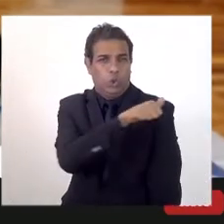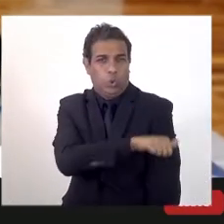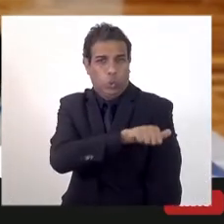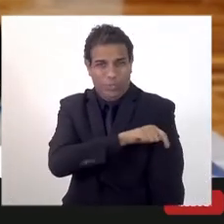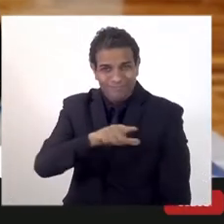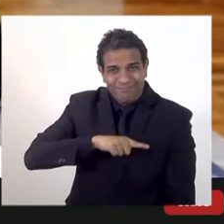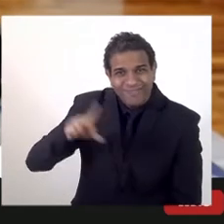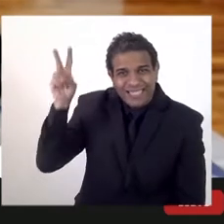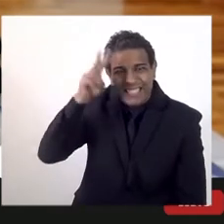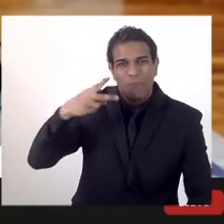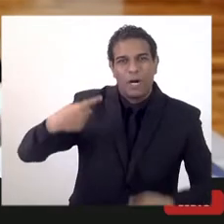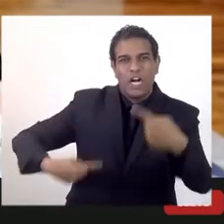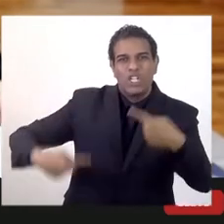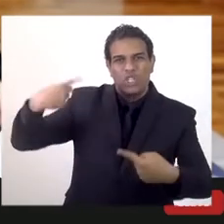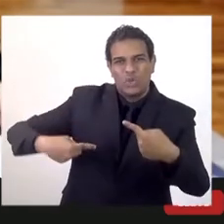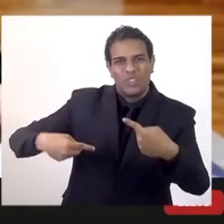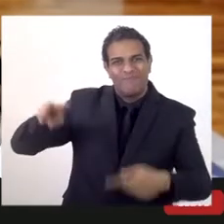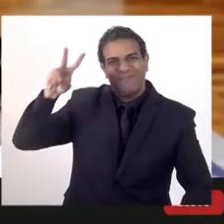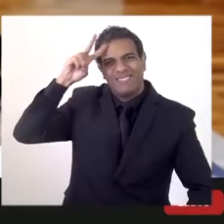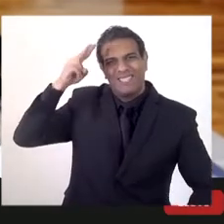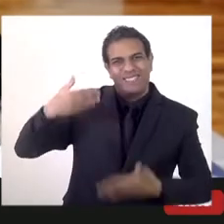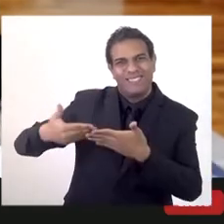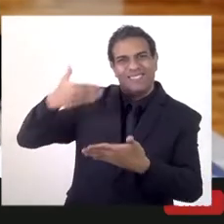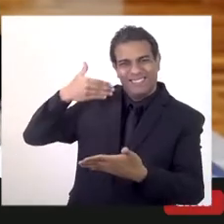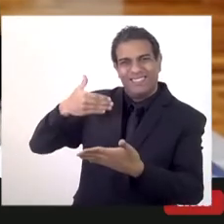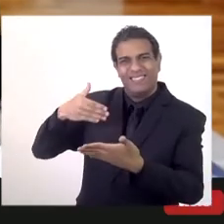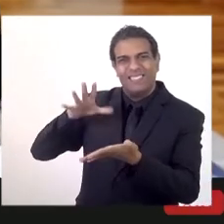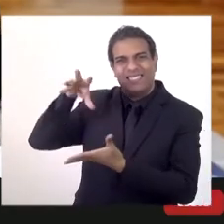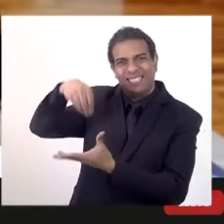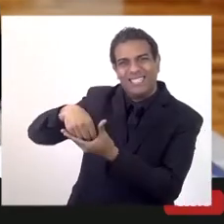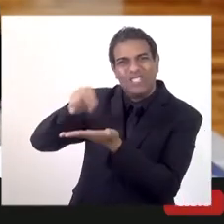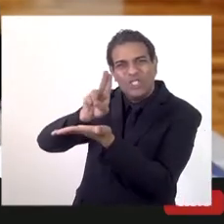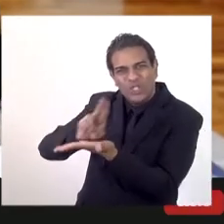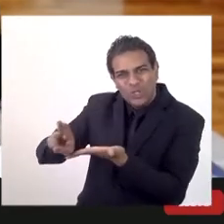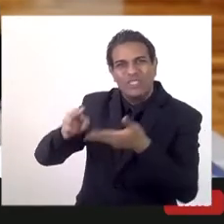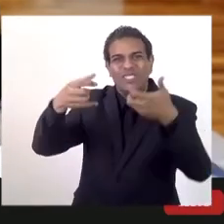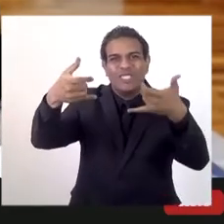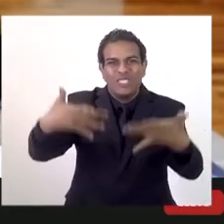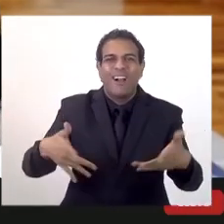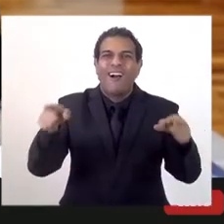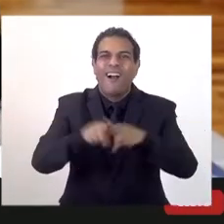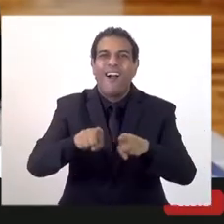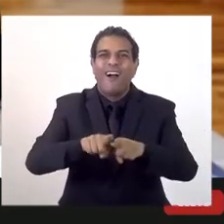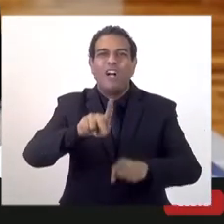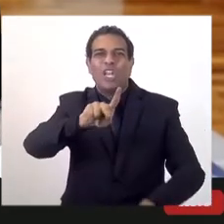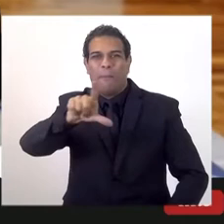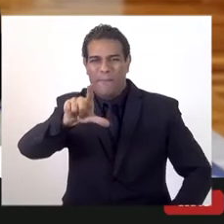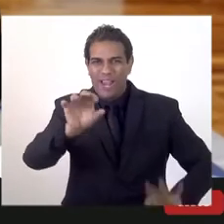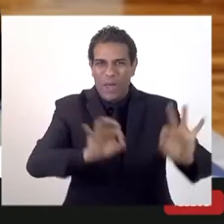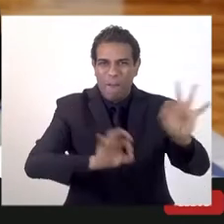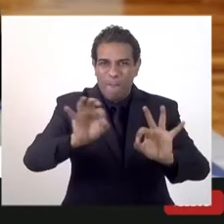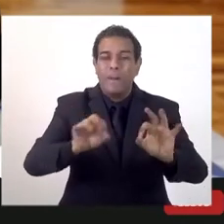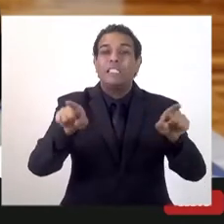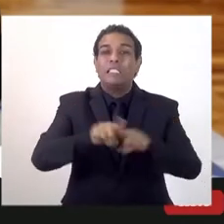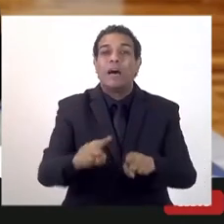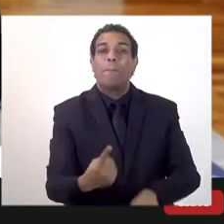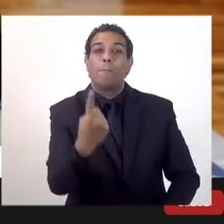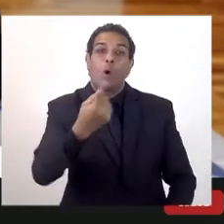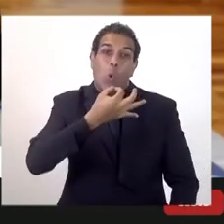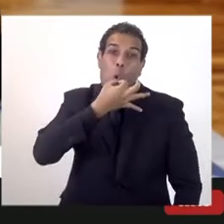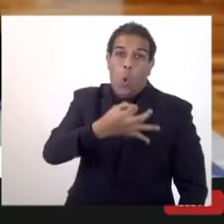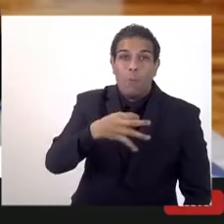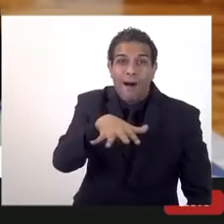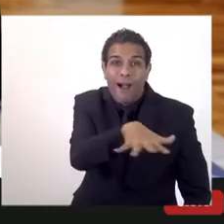discussão com as universidades, na segunda-feira, tratando de outro tema, falamos um pouco também do projeto. E uma das críticas